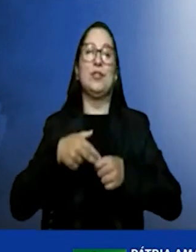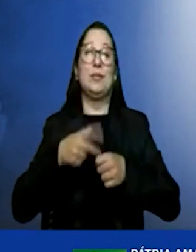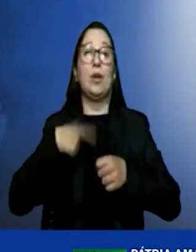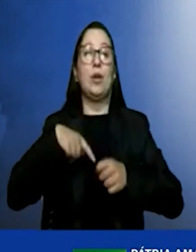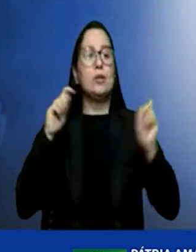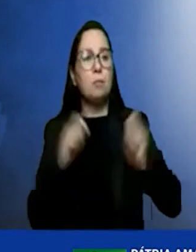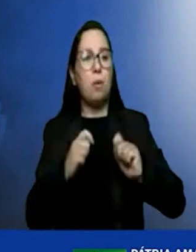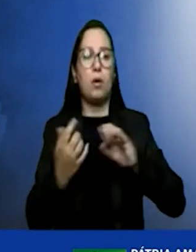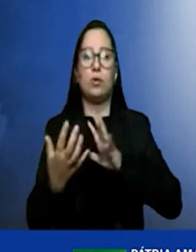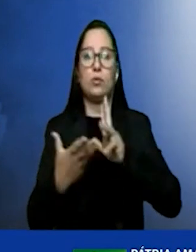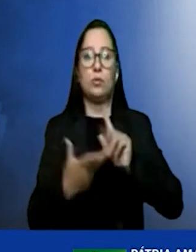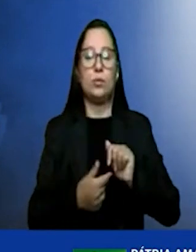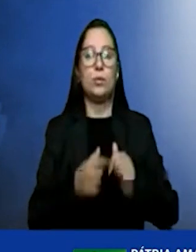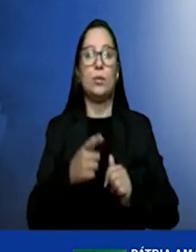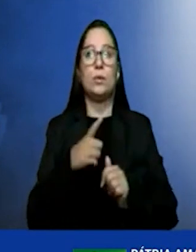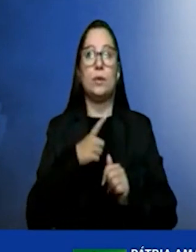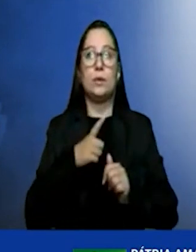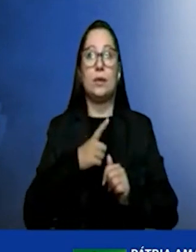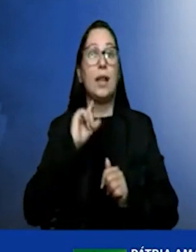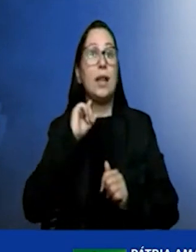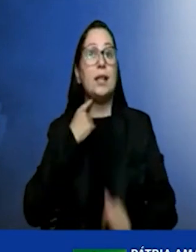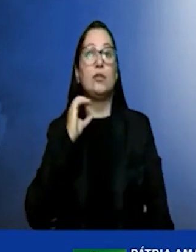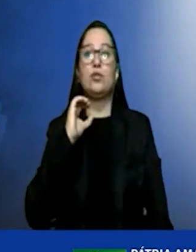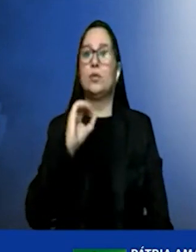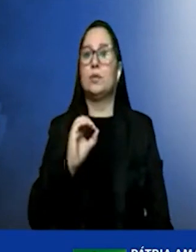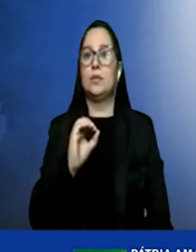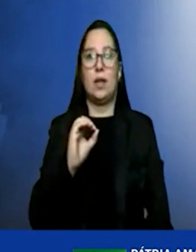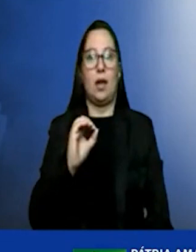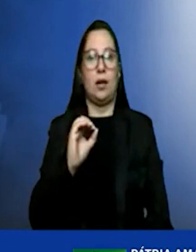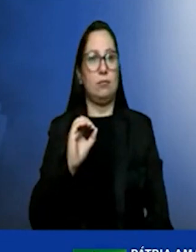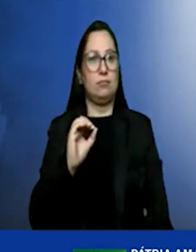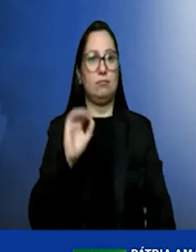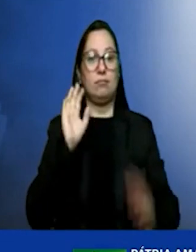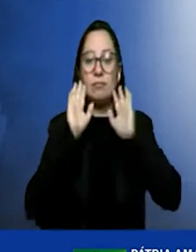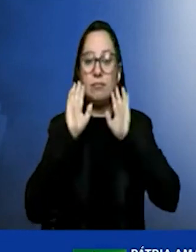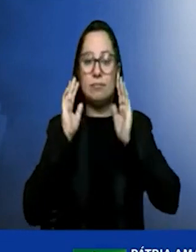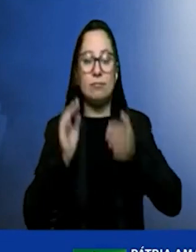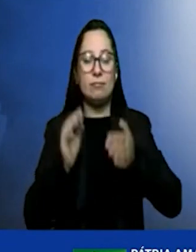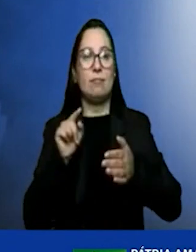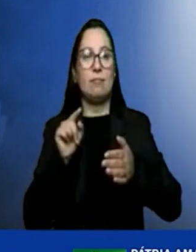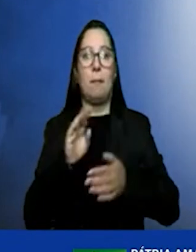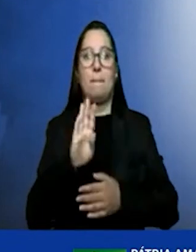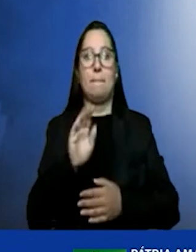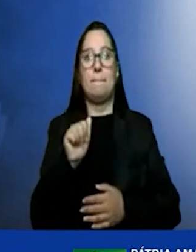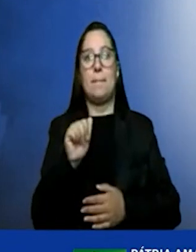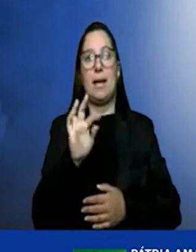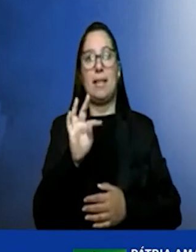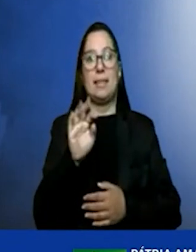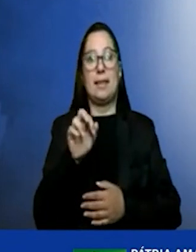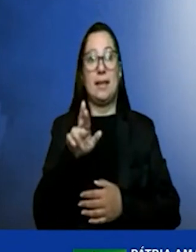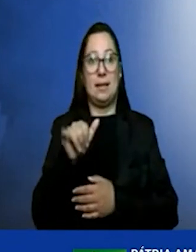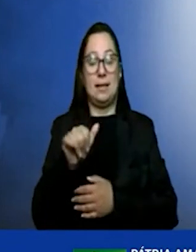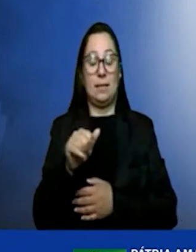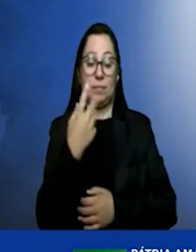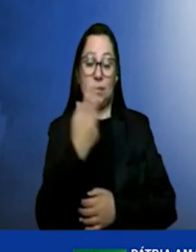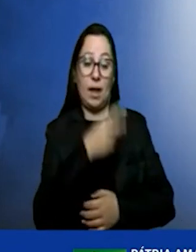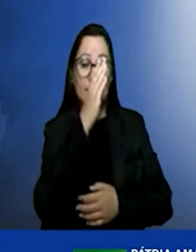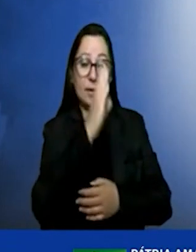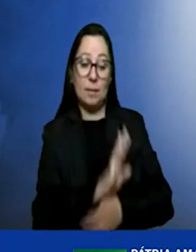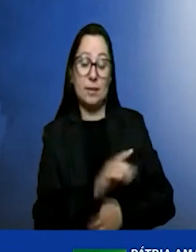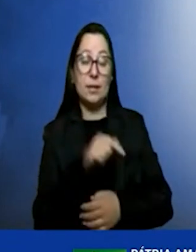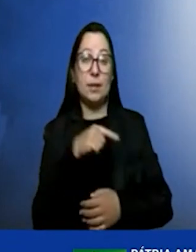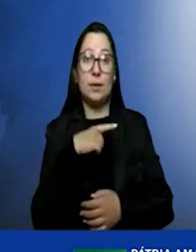lixo zero relacionado a baterias. Baterias no Brasil, a gente tem carros aqui desde